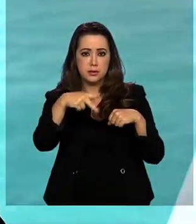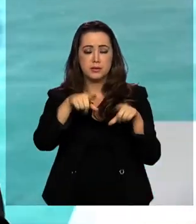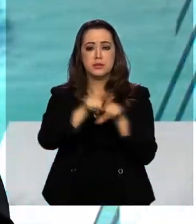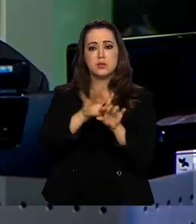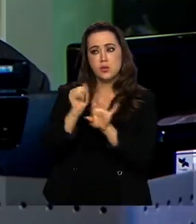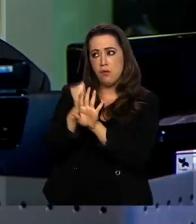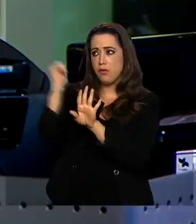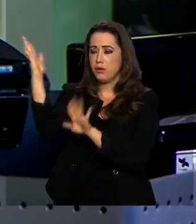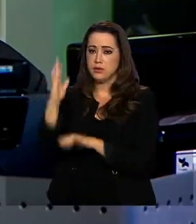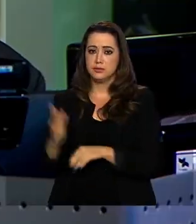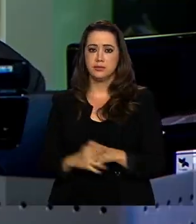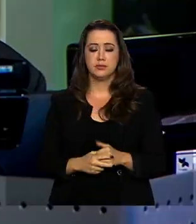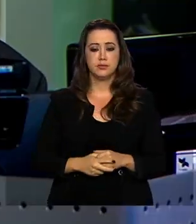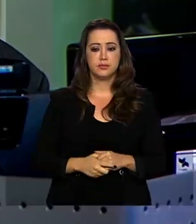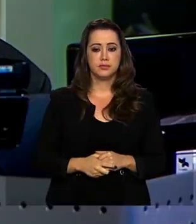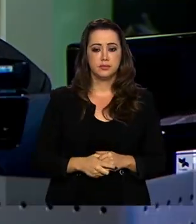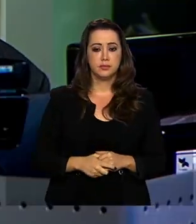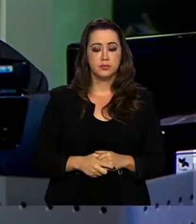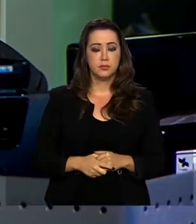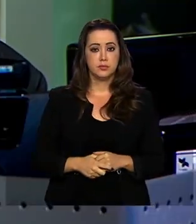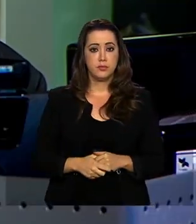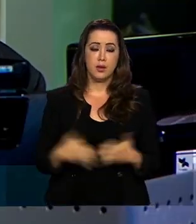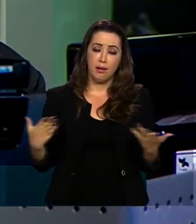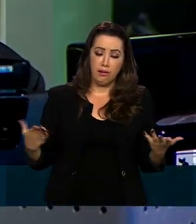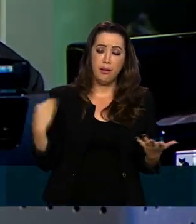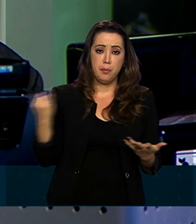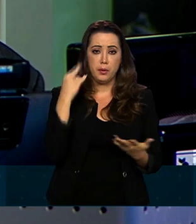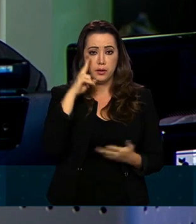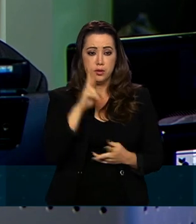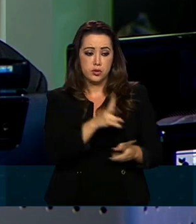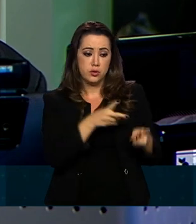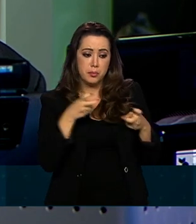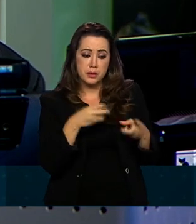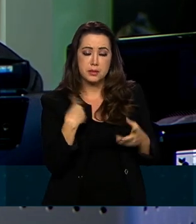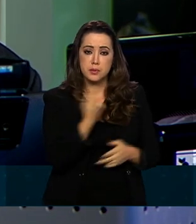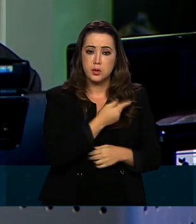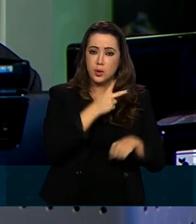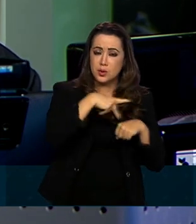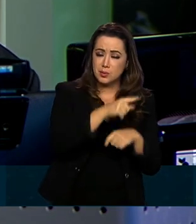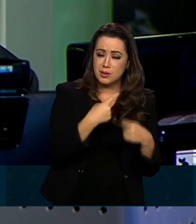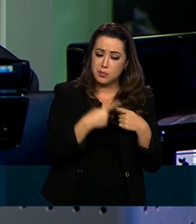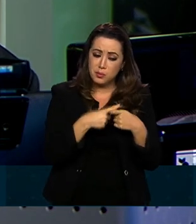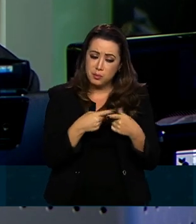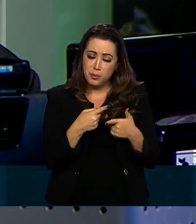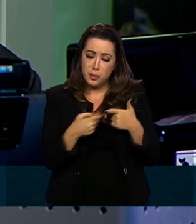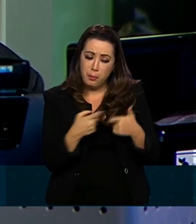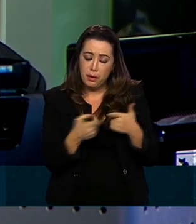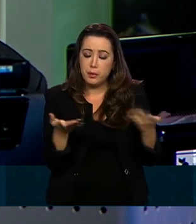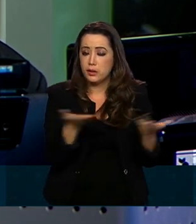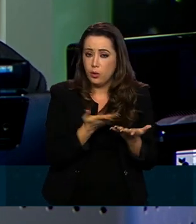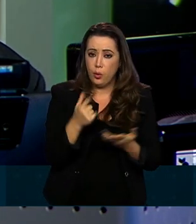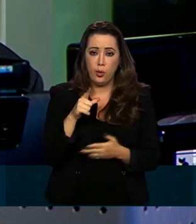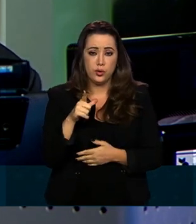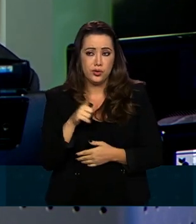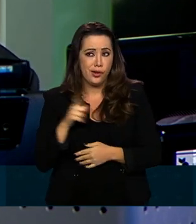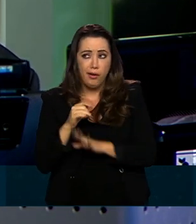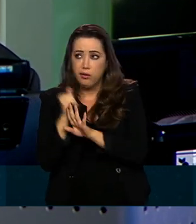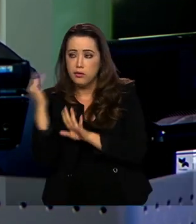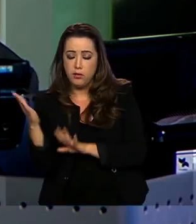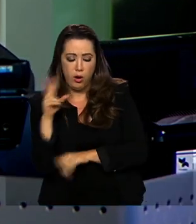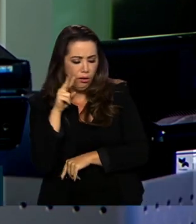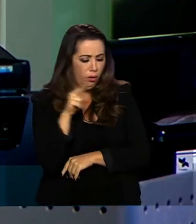A questão da imagem do nosso país, hoje, tão questionada fora e aqui dentro,